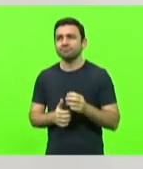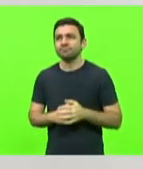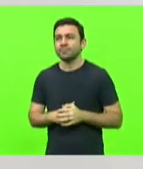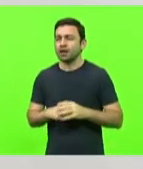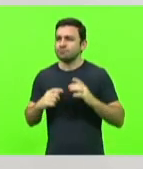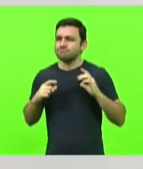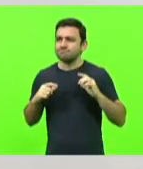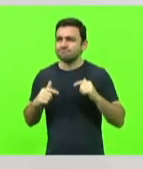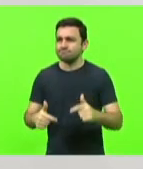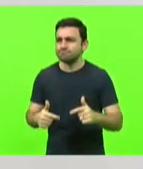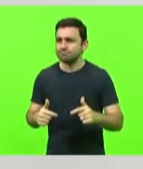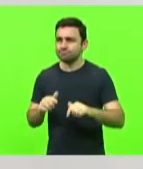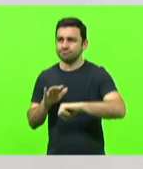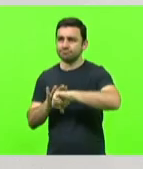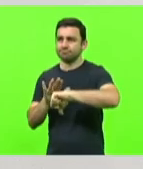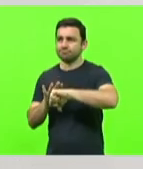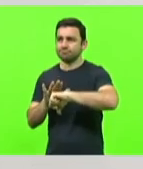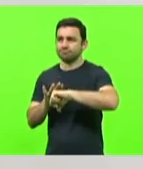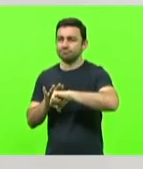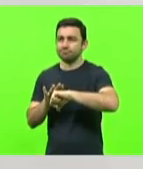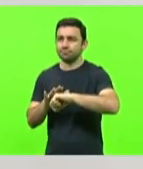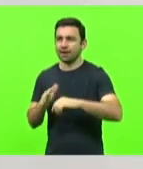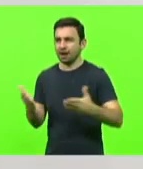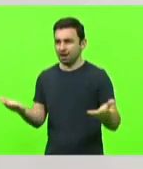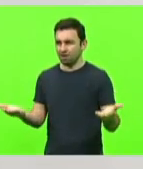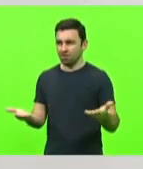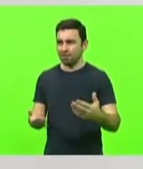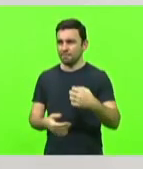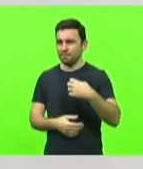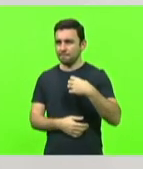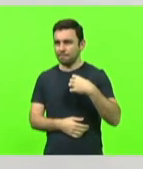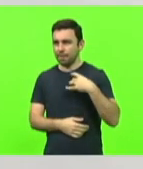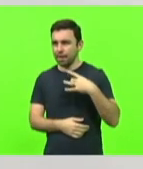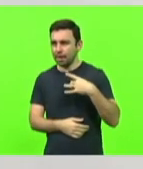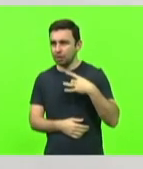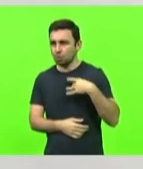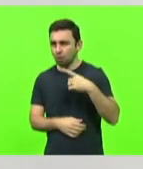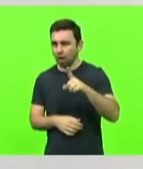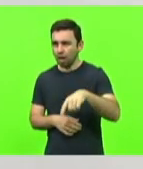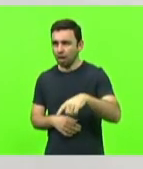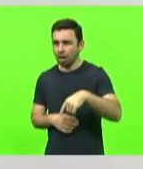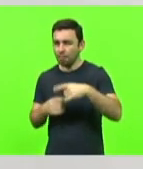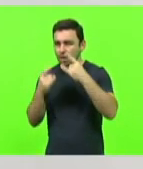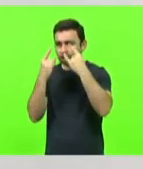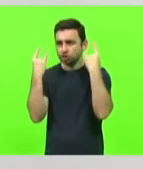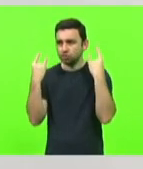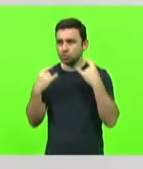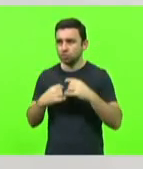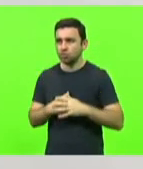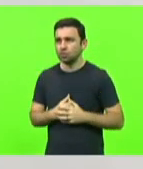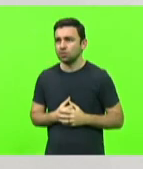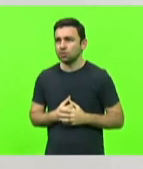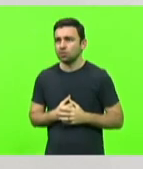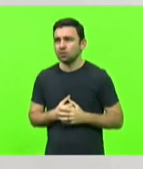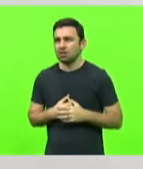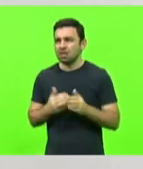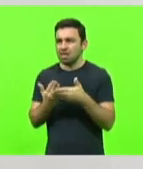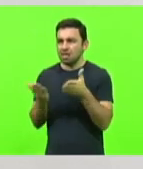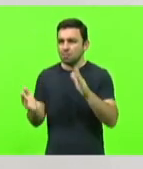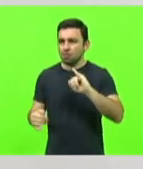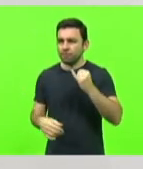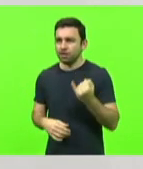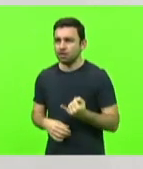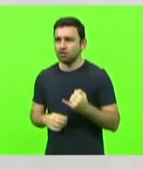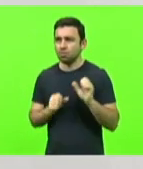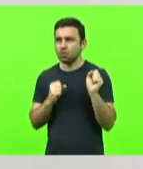o crime, agora vou ter medo de bandidos que se aproveitem do poder